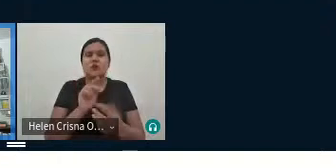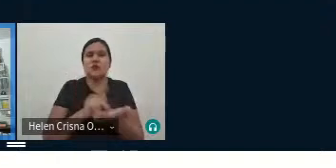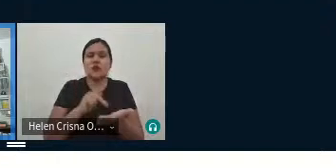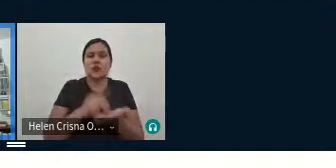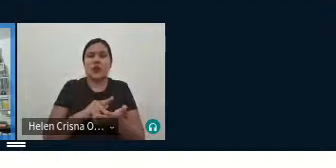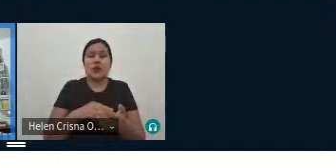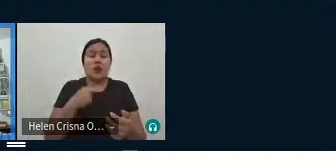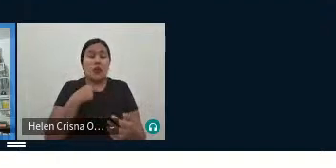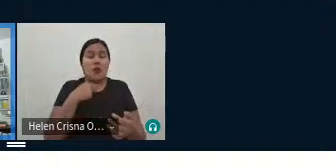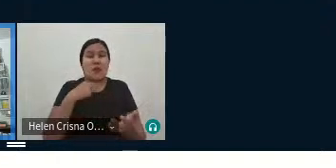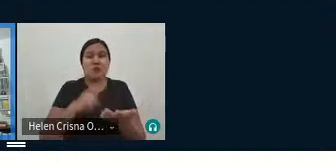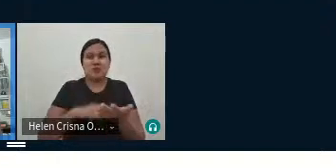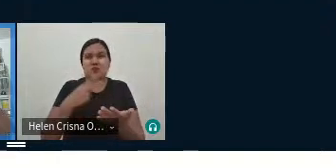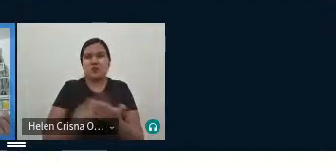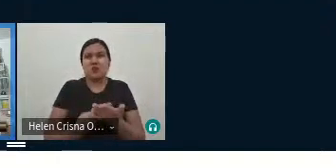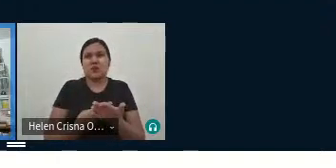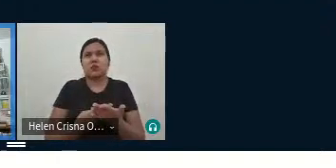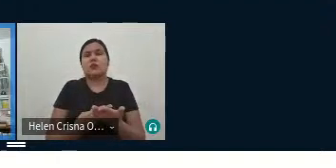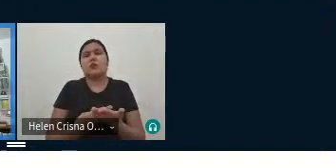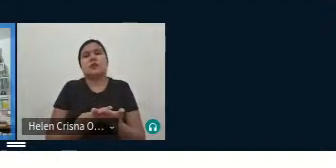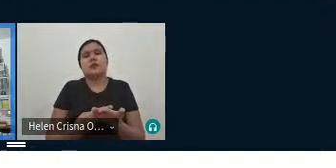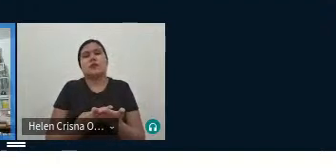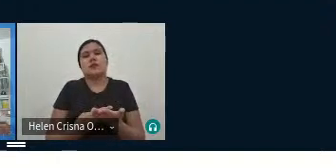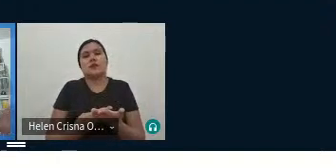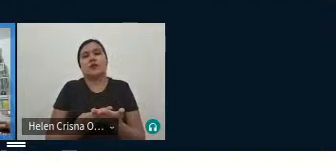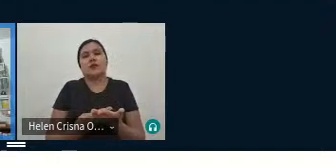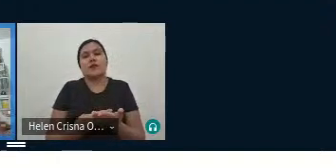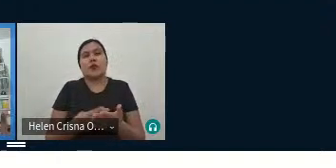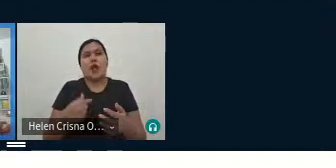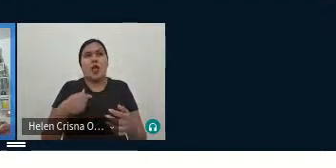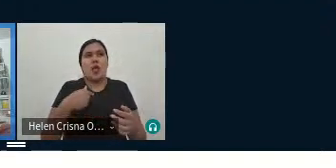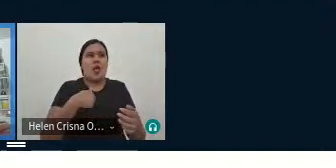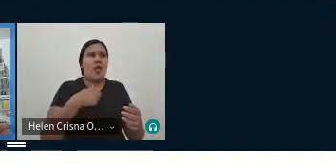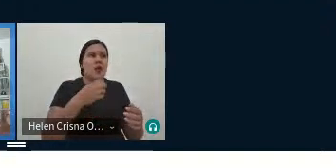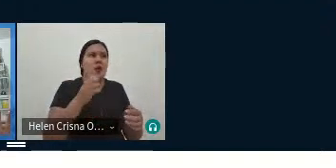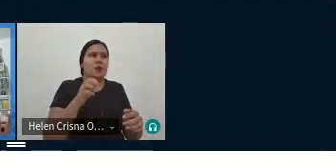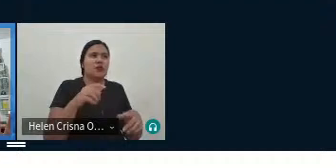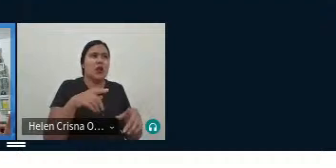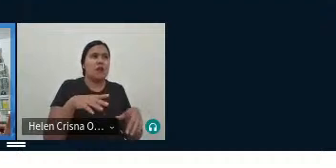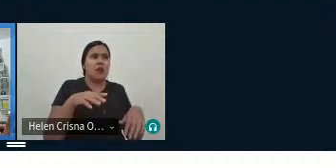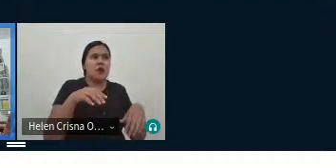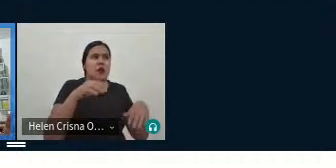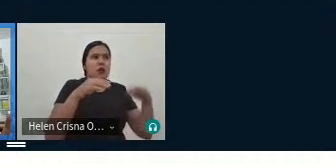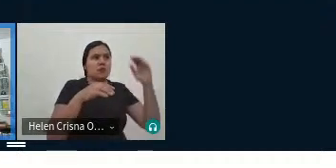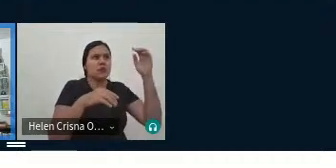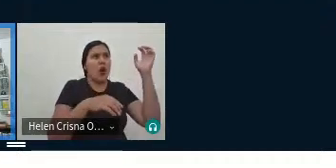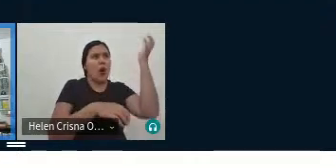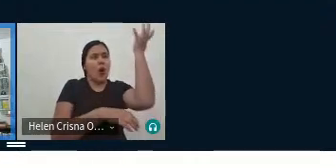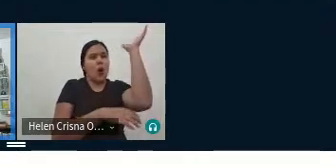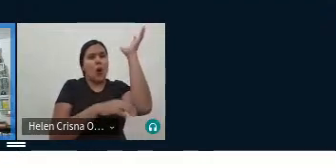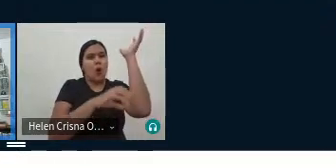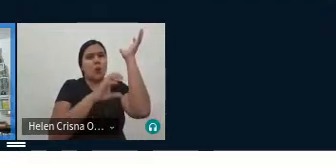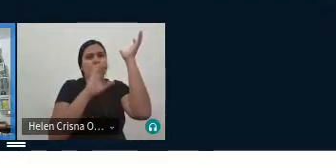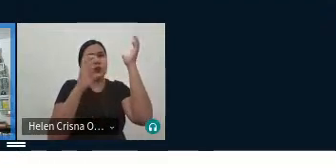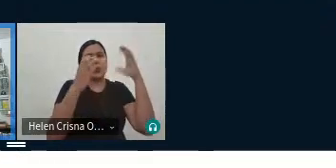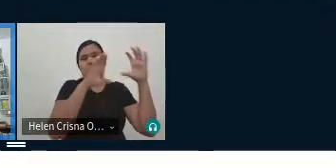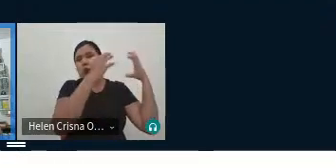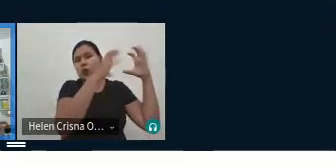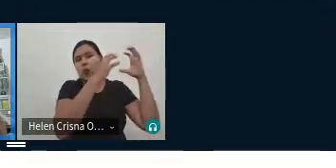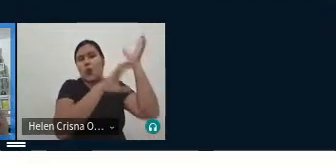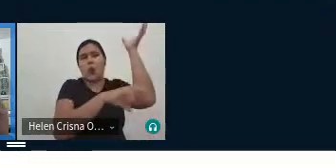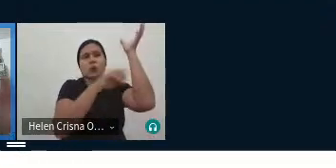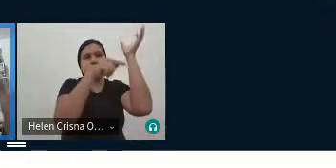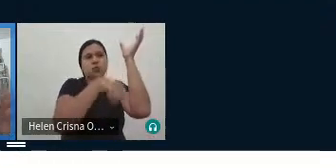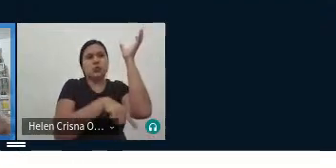traduzir eu estava debaixo de um coqueiro tomando água de coco, vou dizendo que eu estava